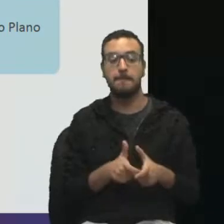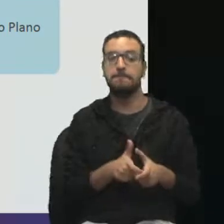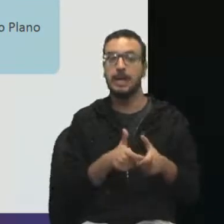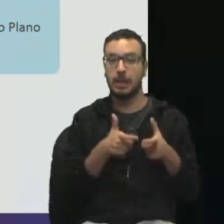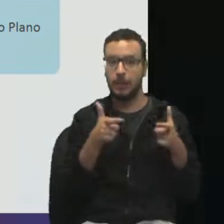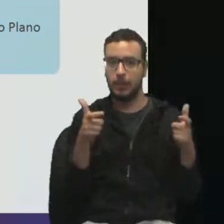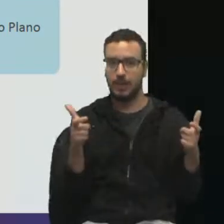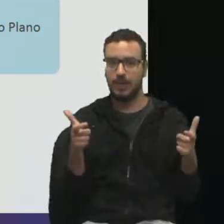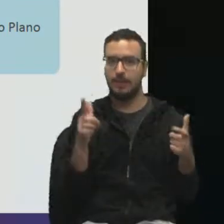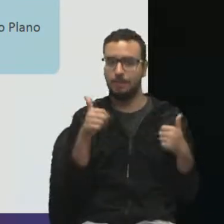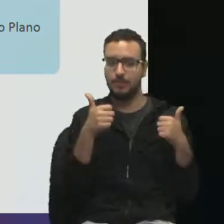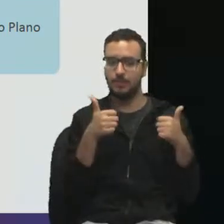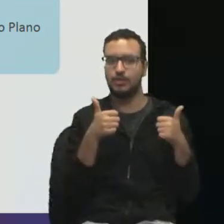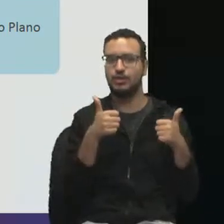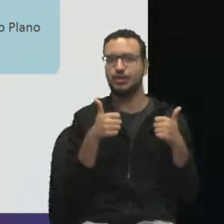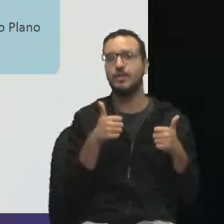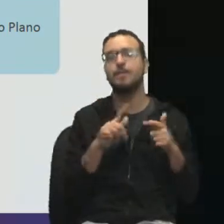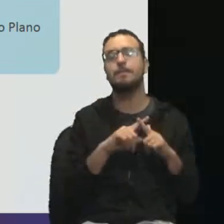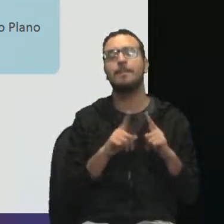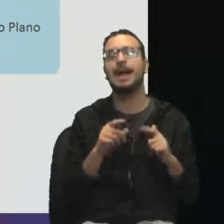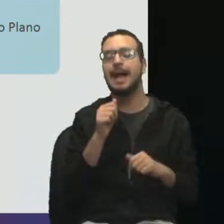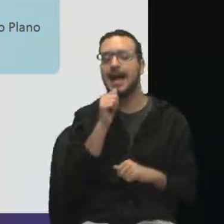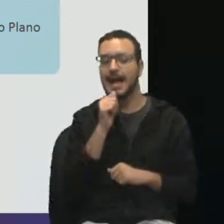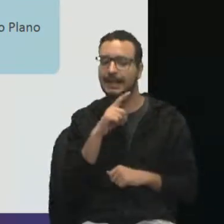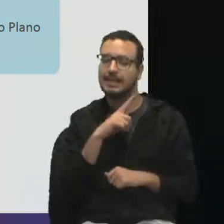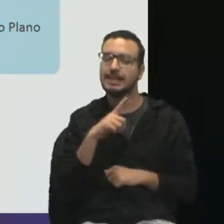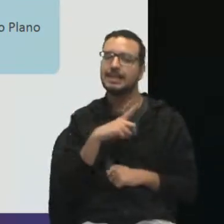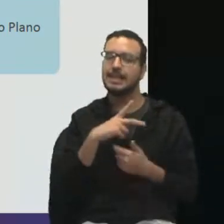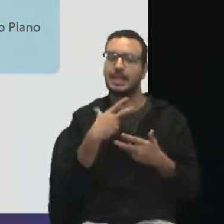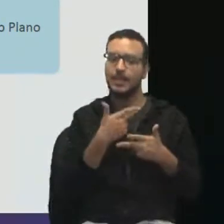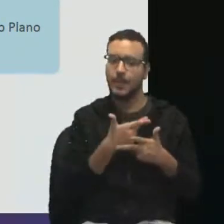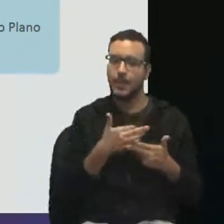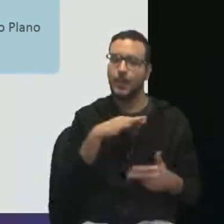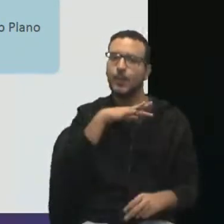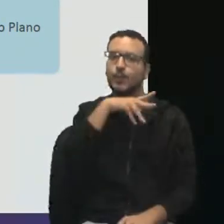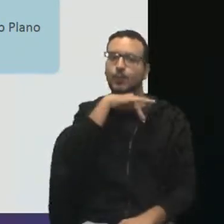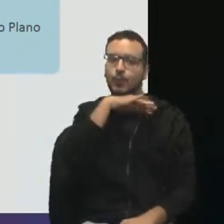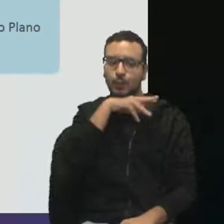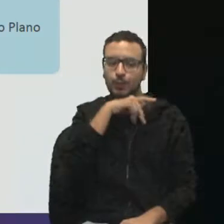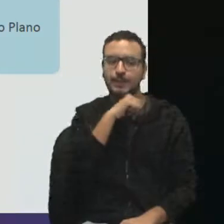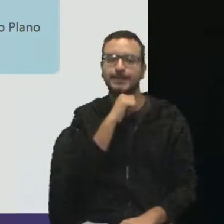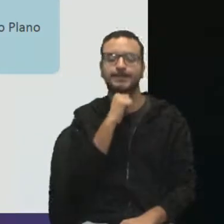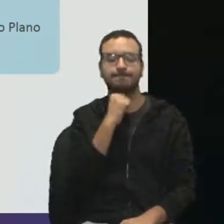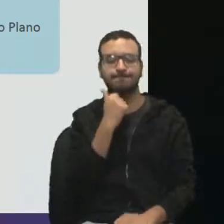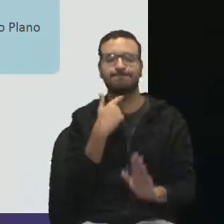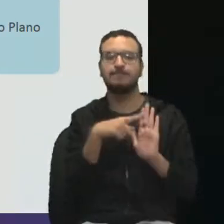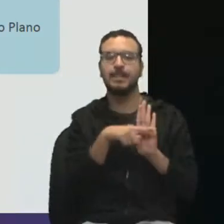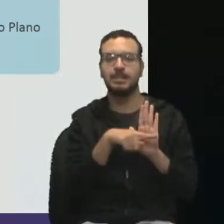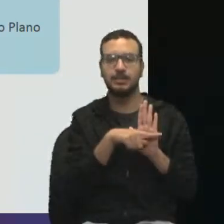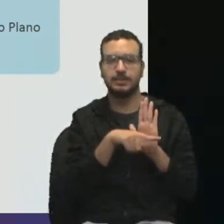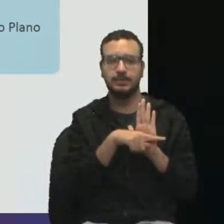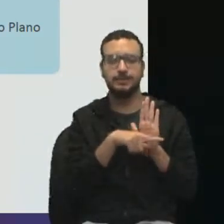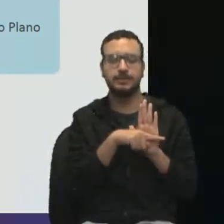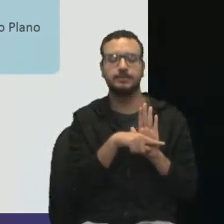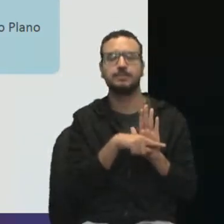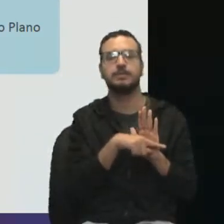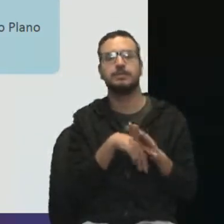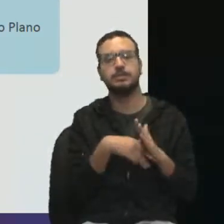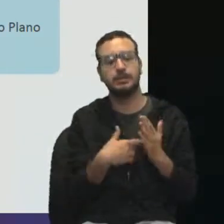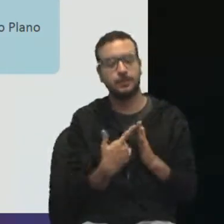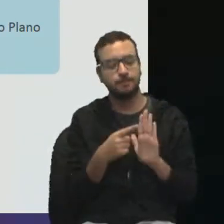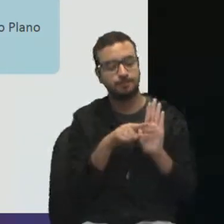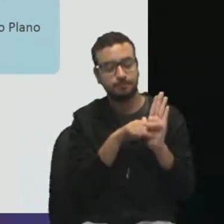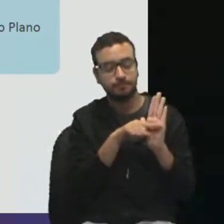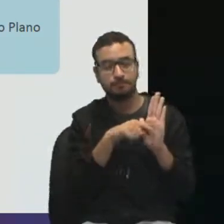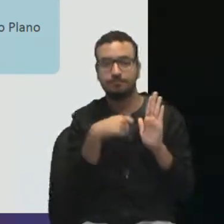resultados agora vão ser positivos, mas ainda tem coisas ruins acontecendo. Resultados negativos. E é a hora,